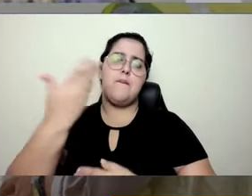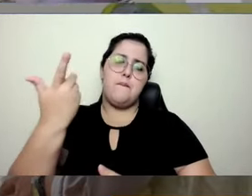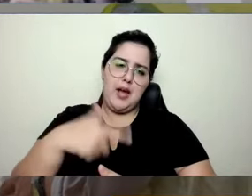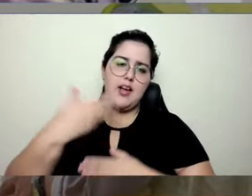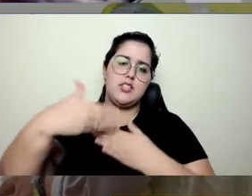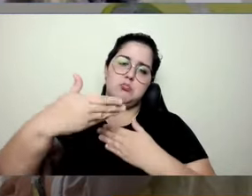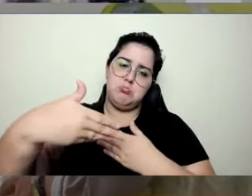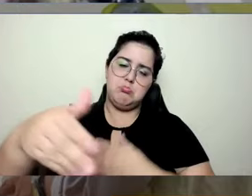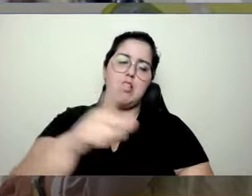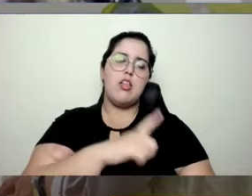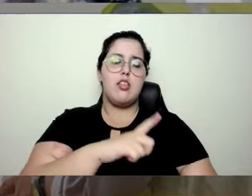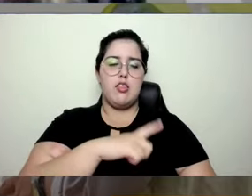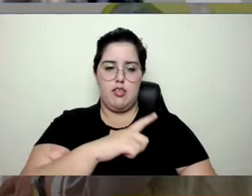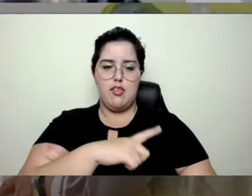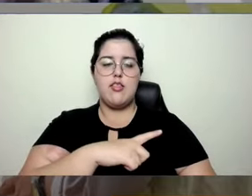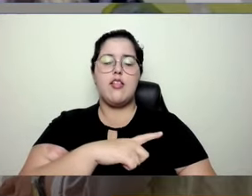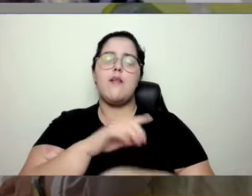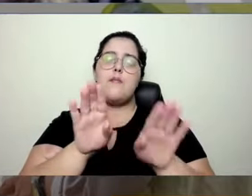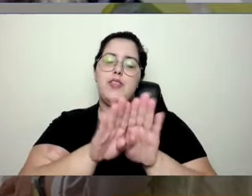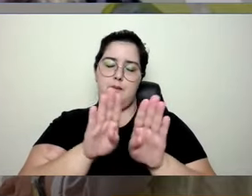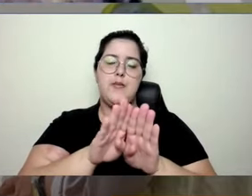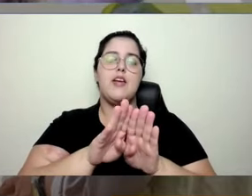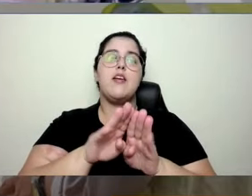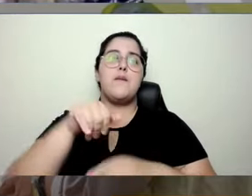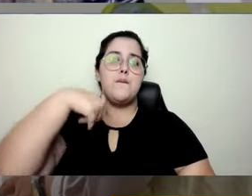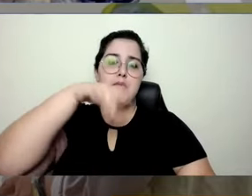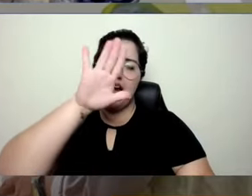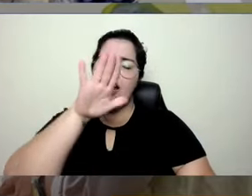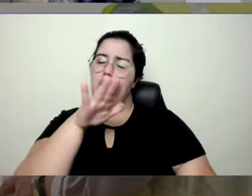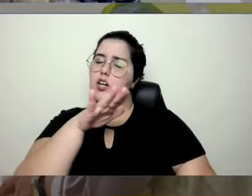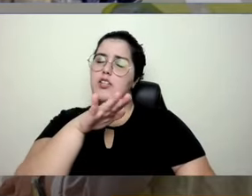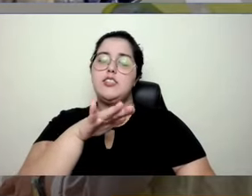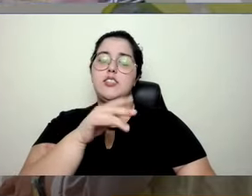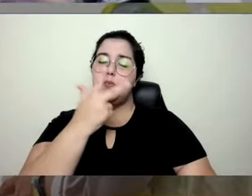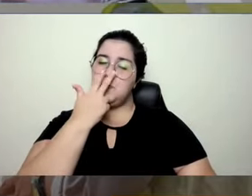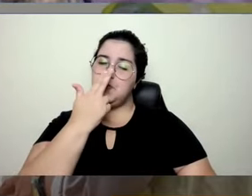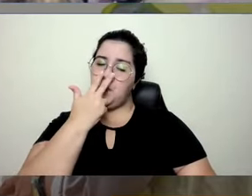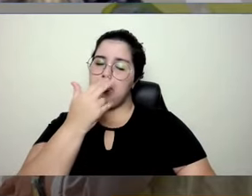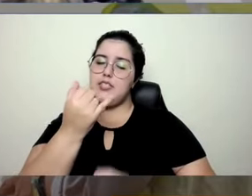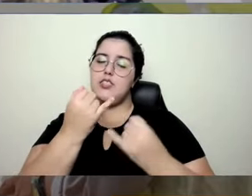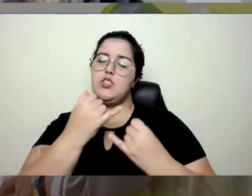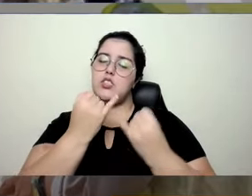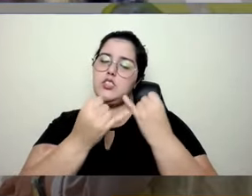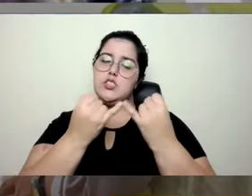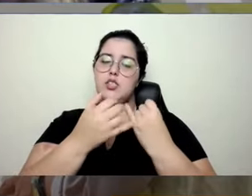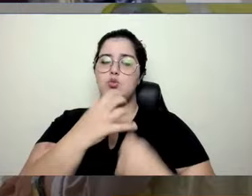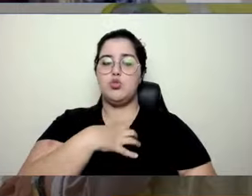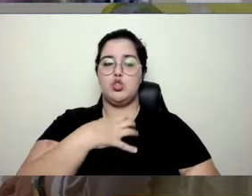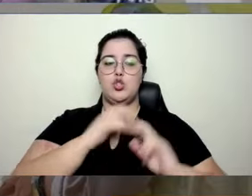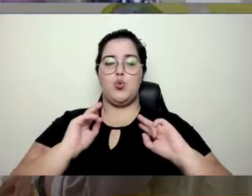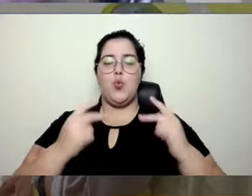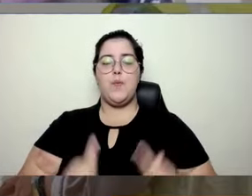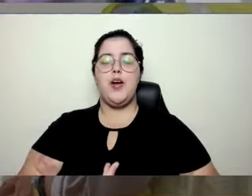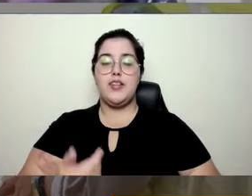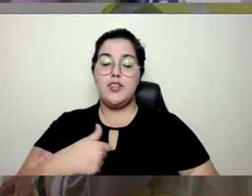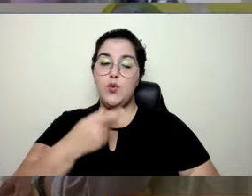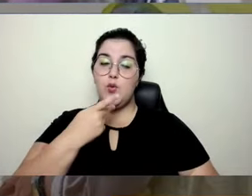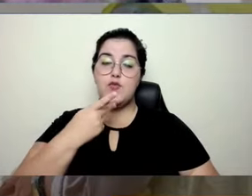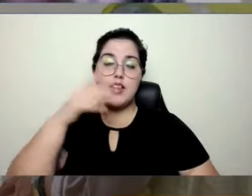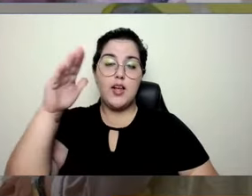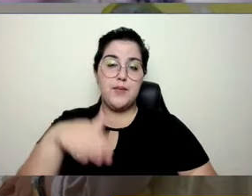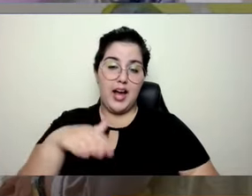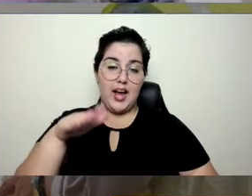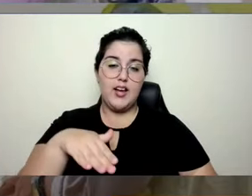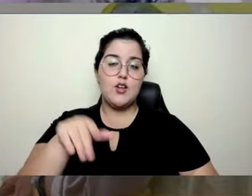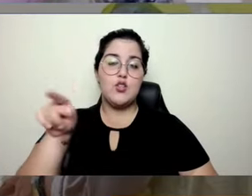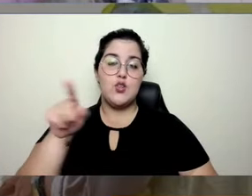com posturas semânticas mais próximas do humano. Então, se vocês têm aí, vou falar até um nome baixo para ela não ativar,